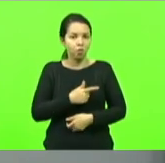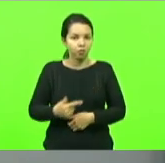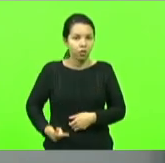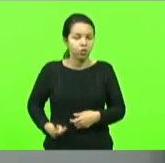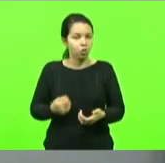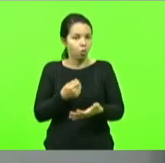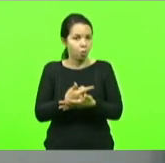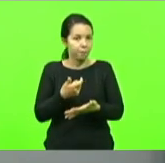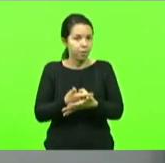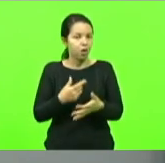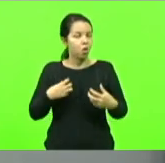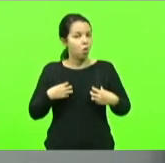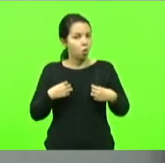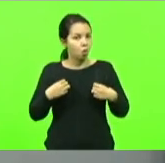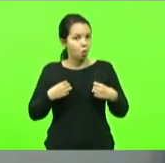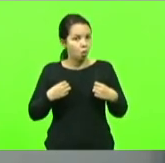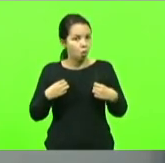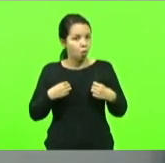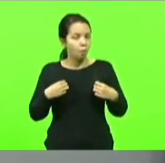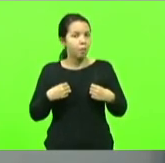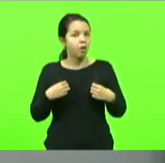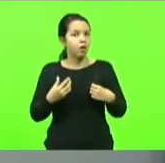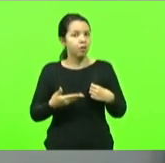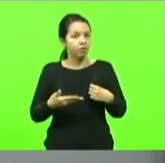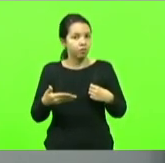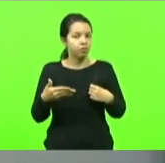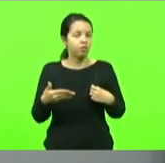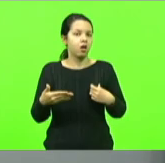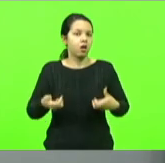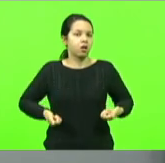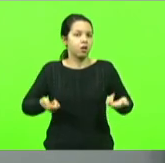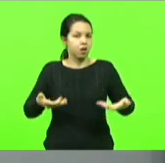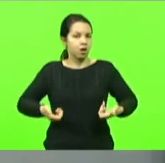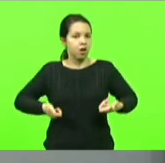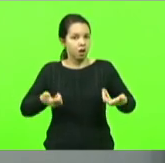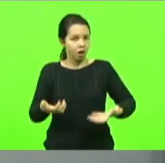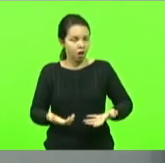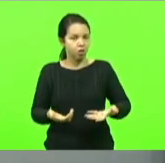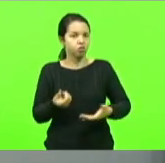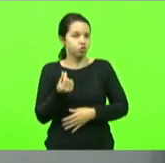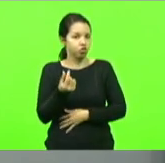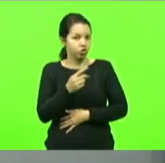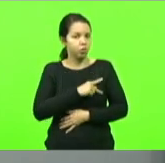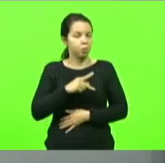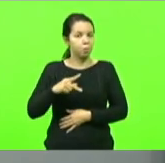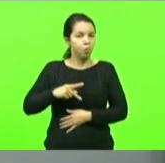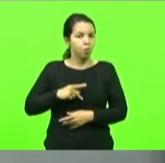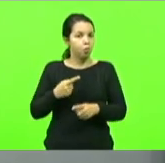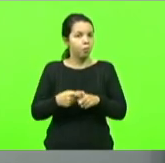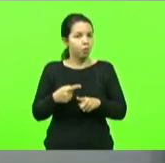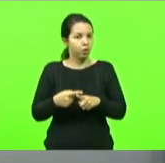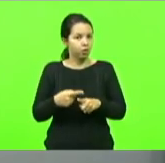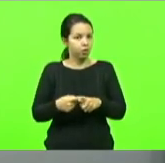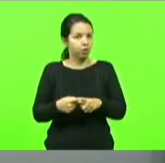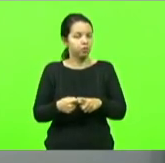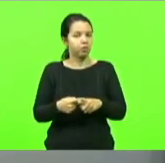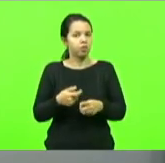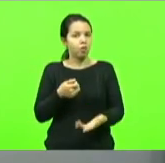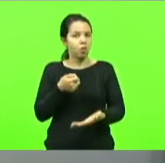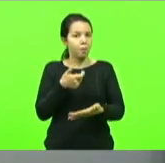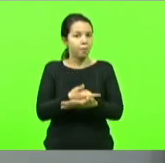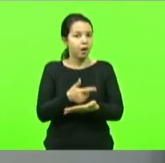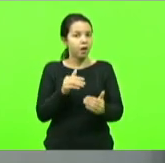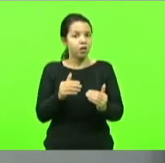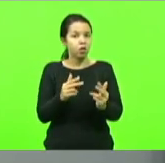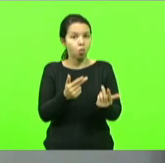podem gerar um desperdício de dinheiro público, porque ele vai comprar igual para todos.